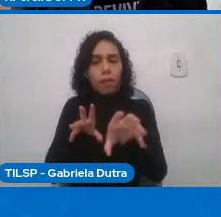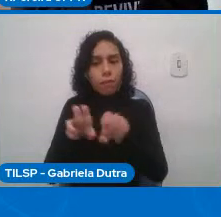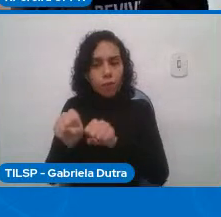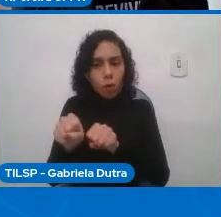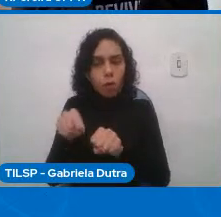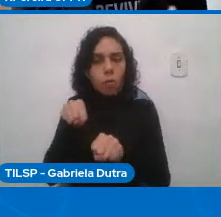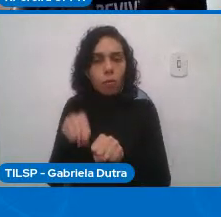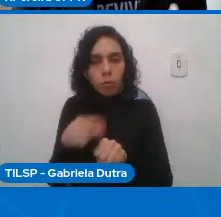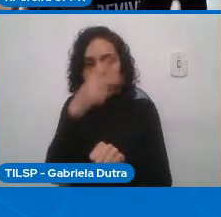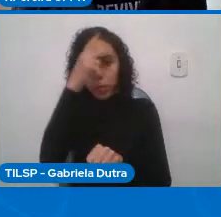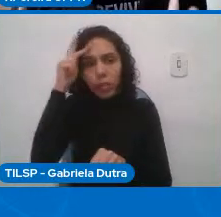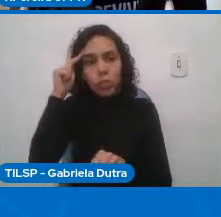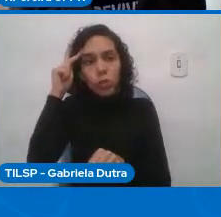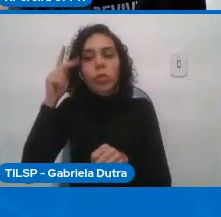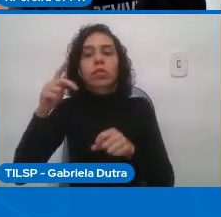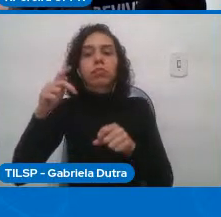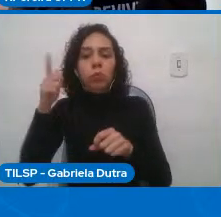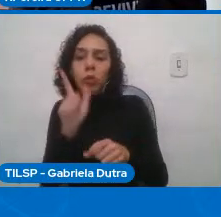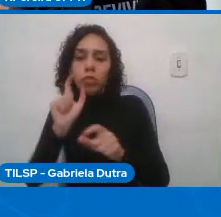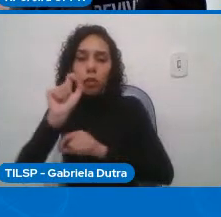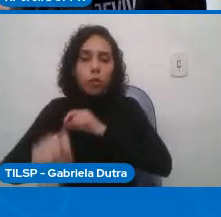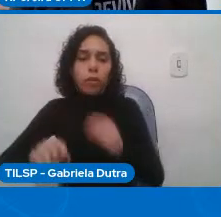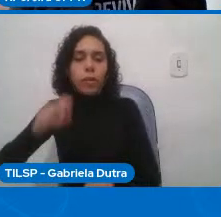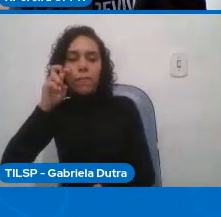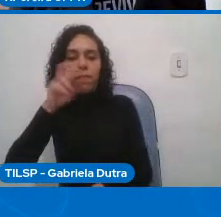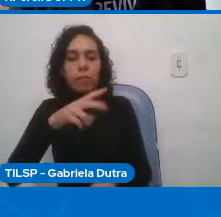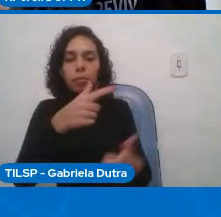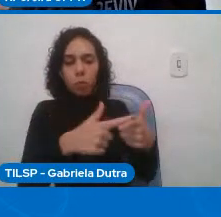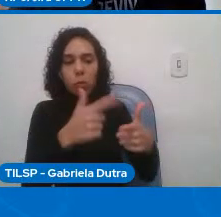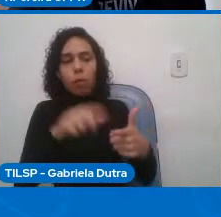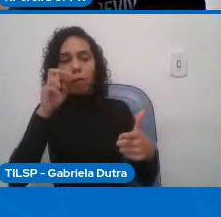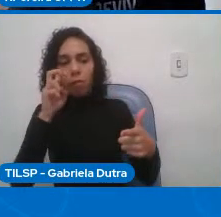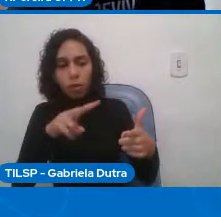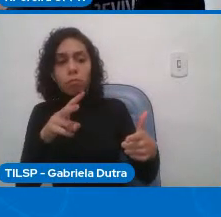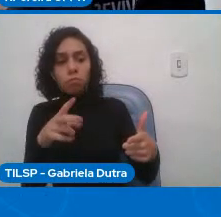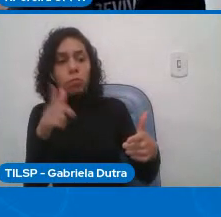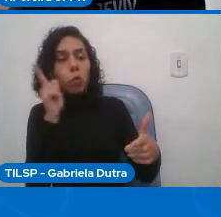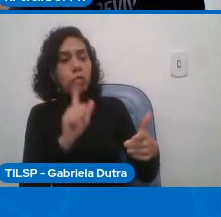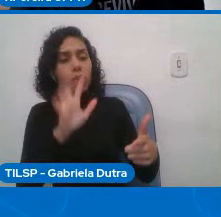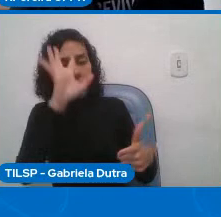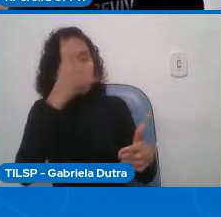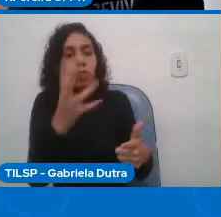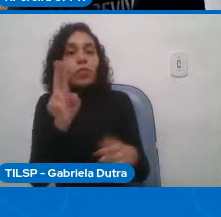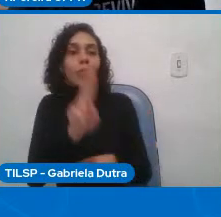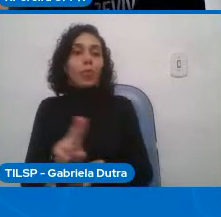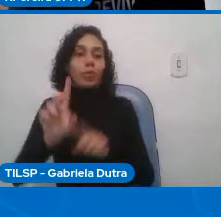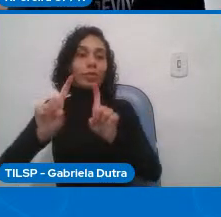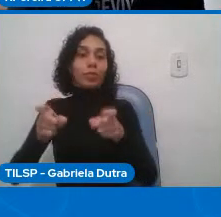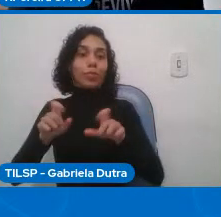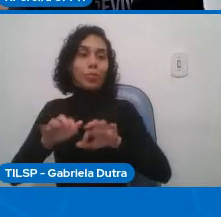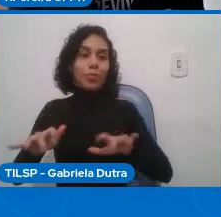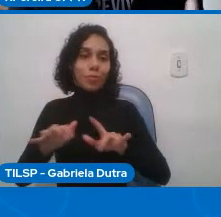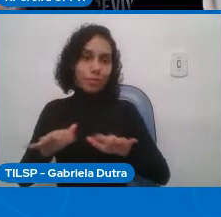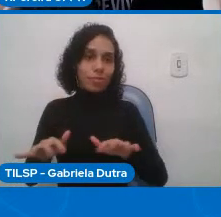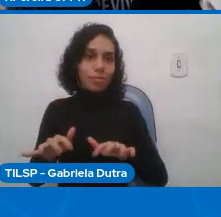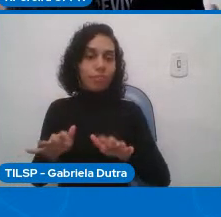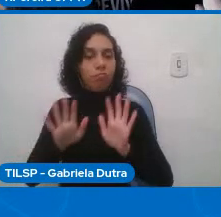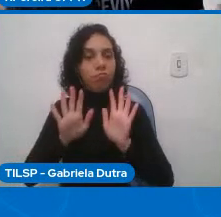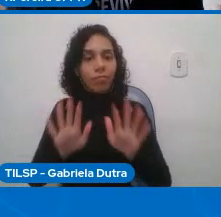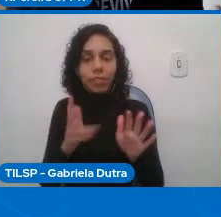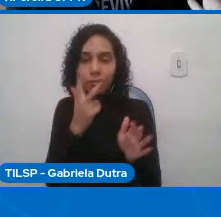muito bem usando os conhecimentos da computação mas nós somos muito tímidos ainda em